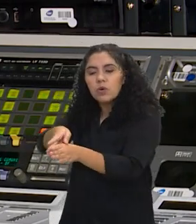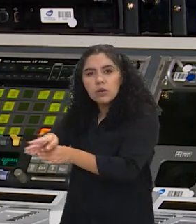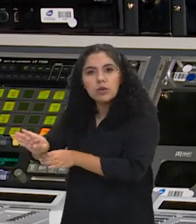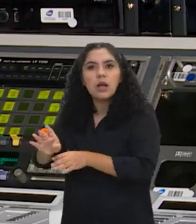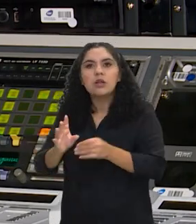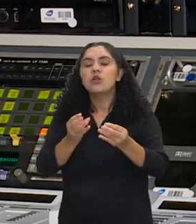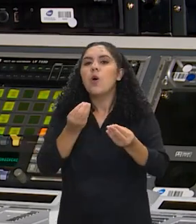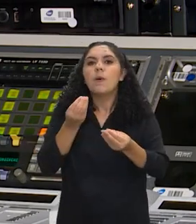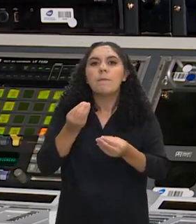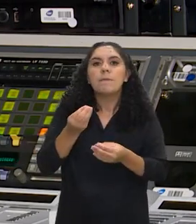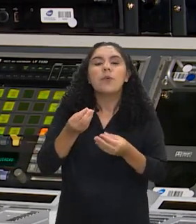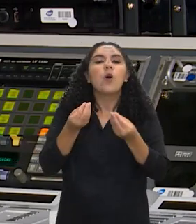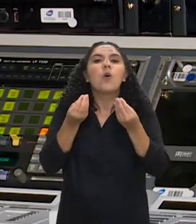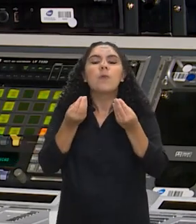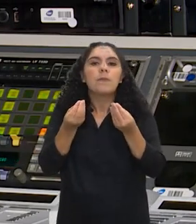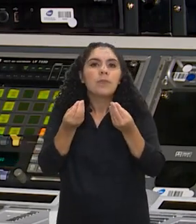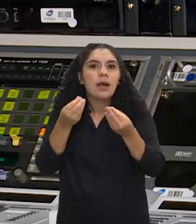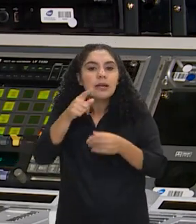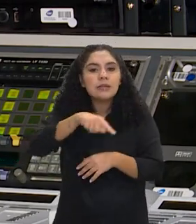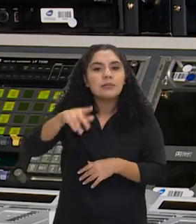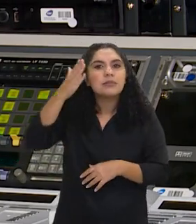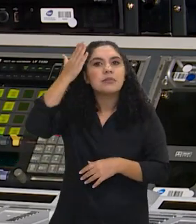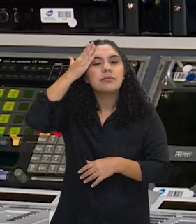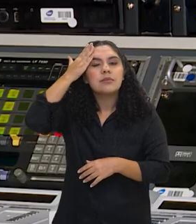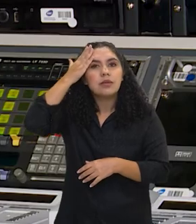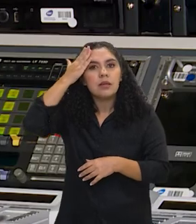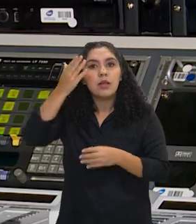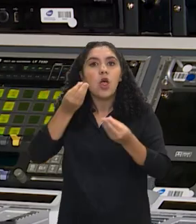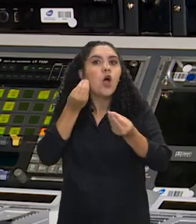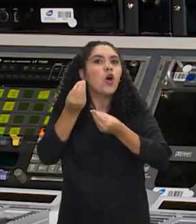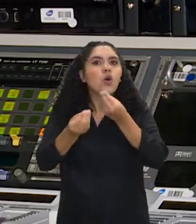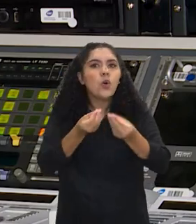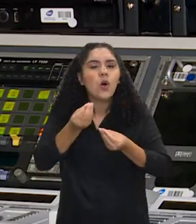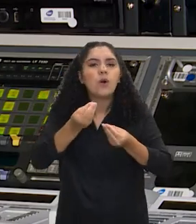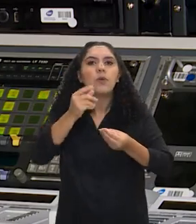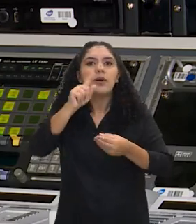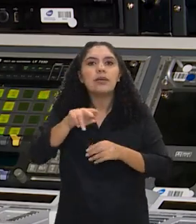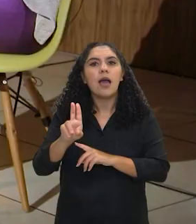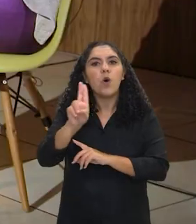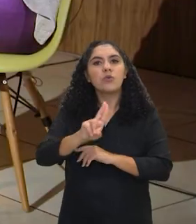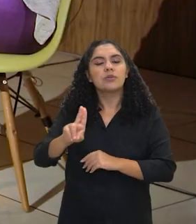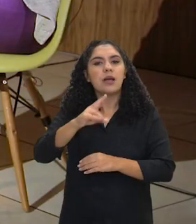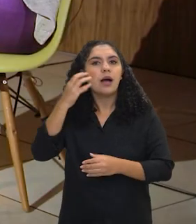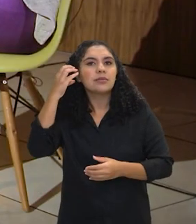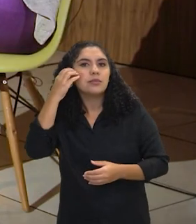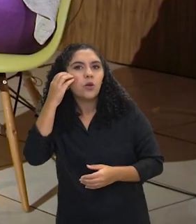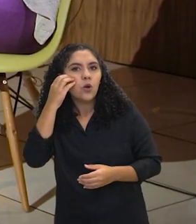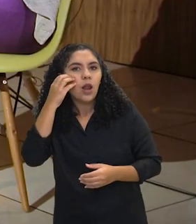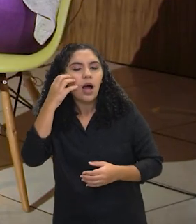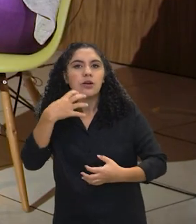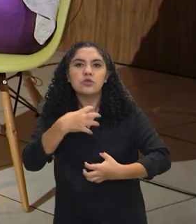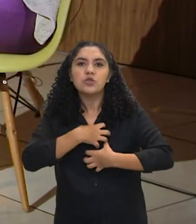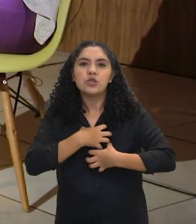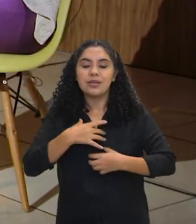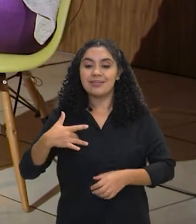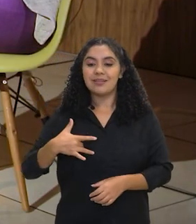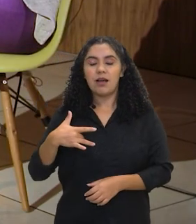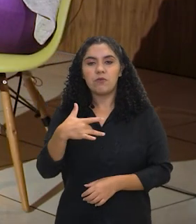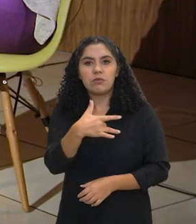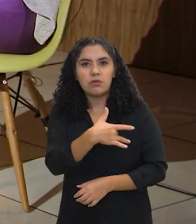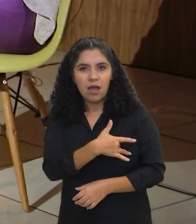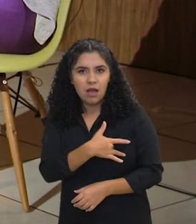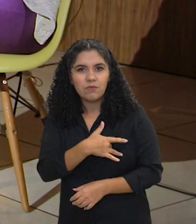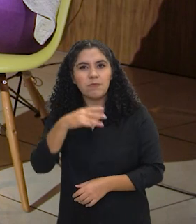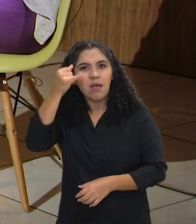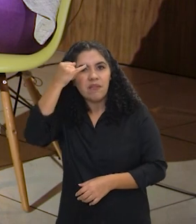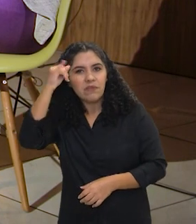qual é, como é que a gente garante que a gente possa ter um uso benéfico das telas sem ter todos os malefícios que a gente